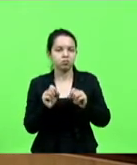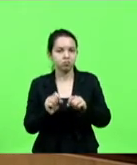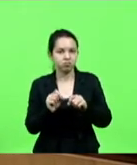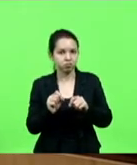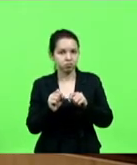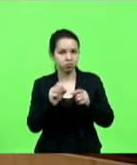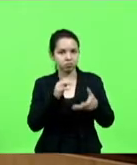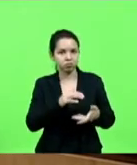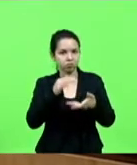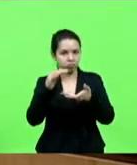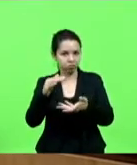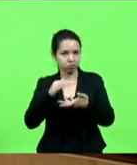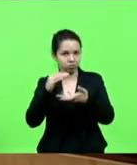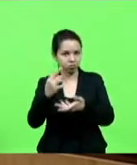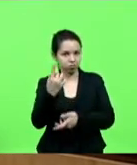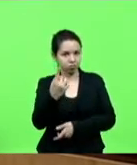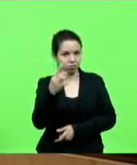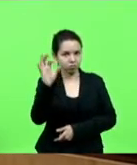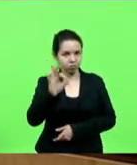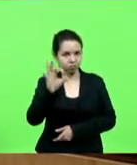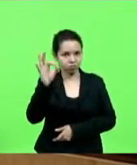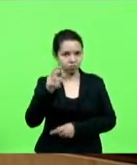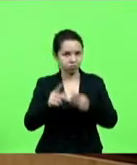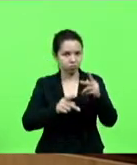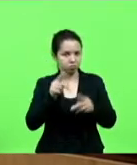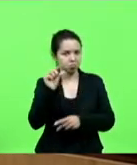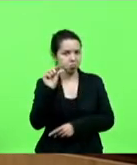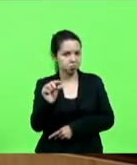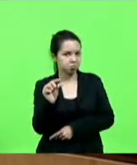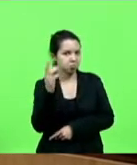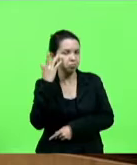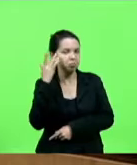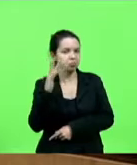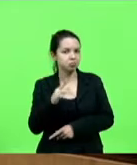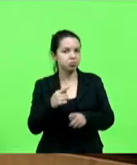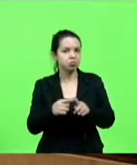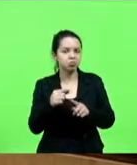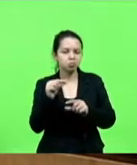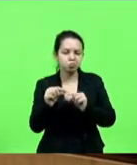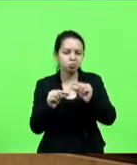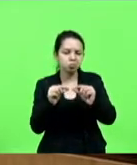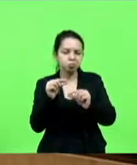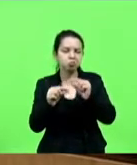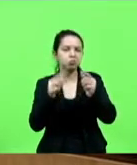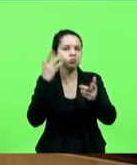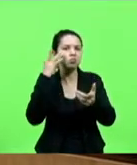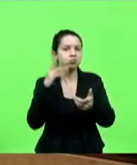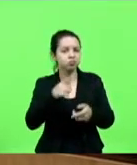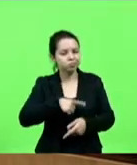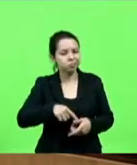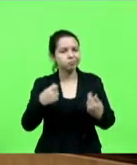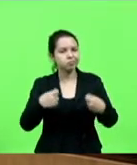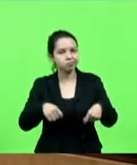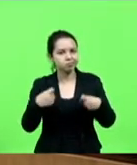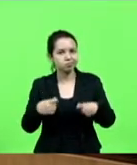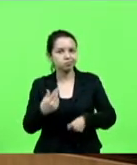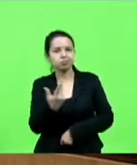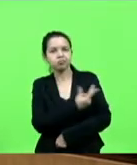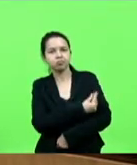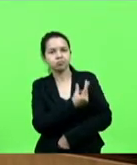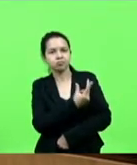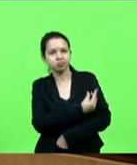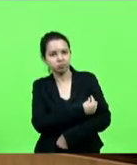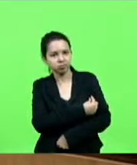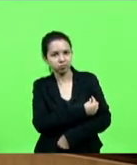sua população é pouco, não sei por que essa questão tanto a conta gotas, nós estamos precisando tanto de vacinas, mas é